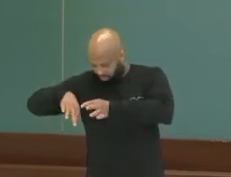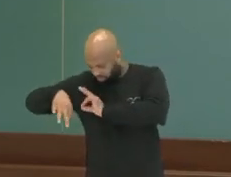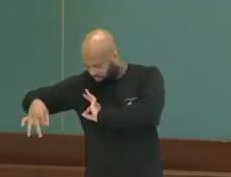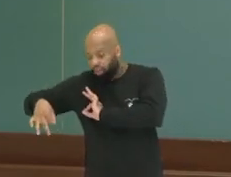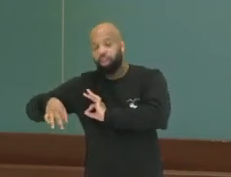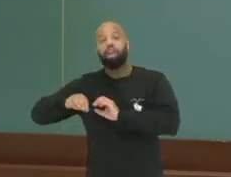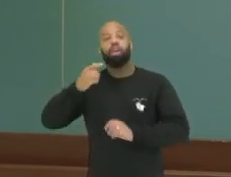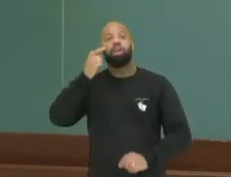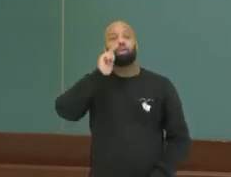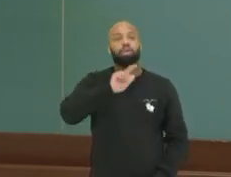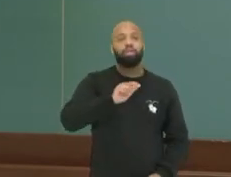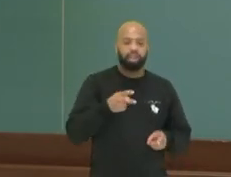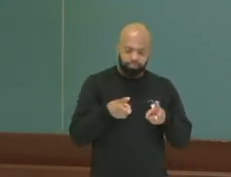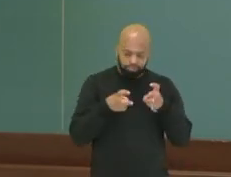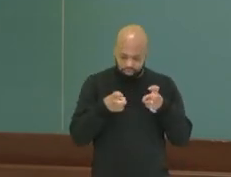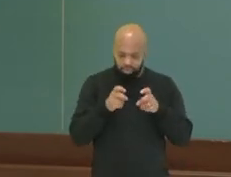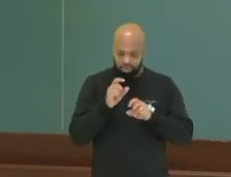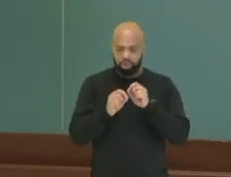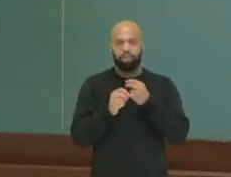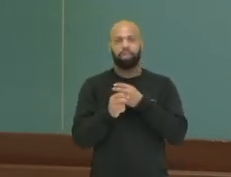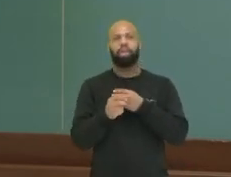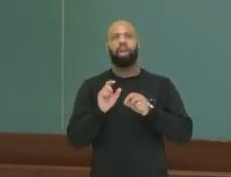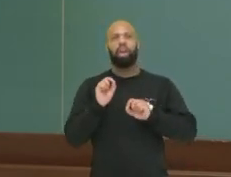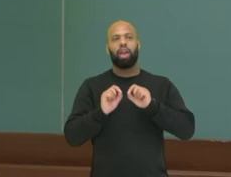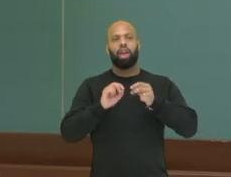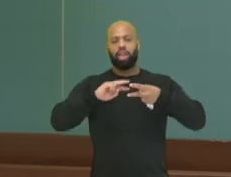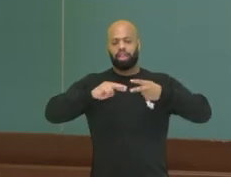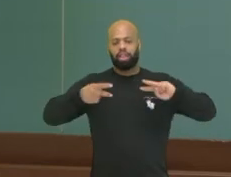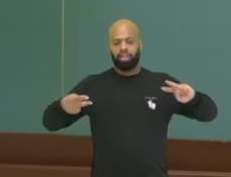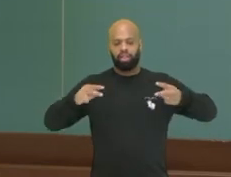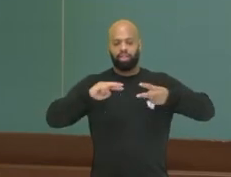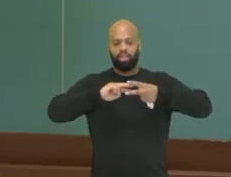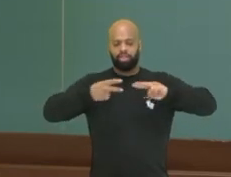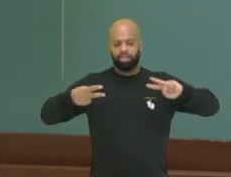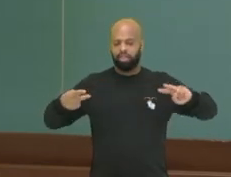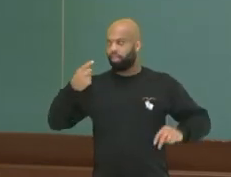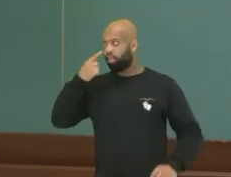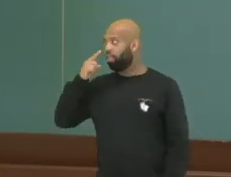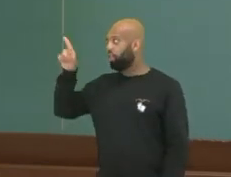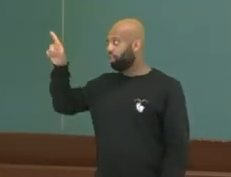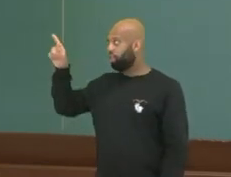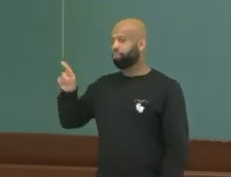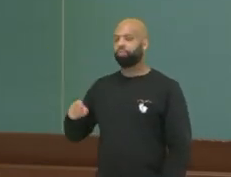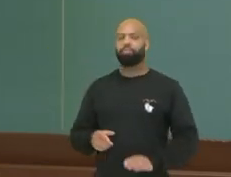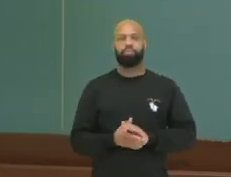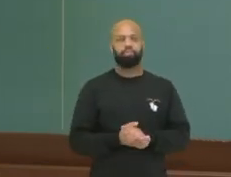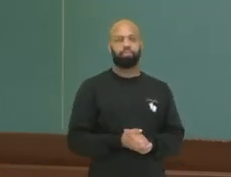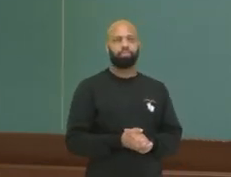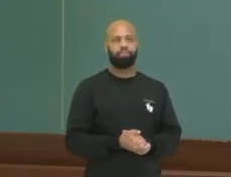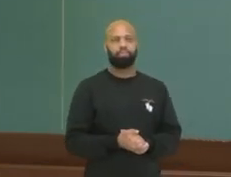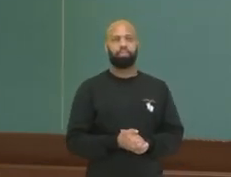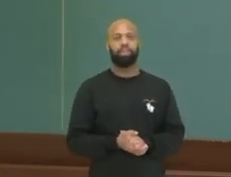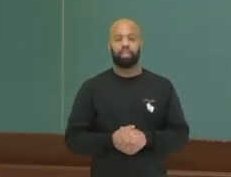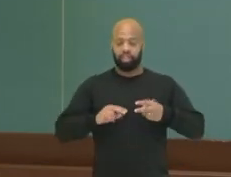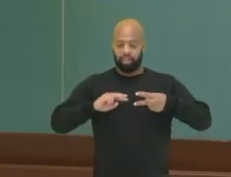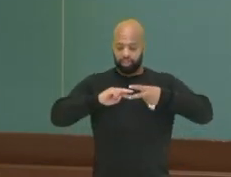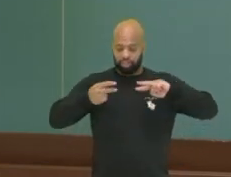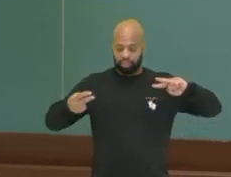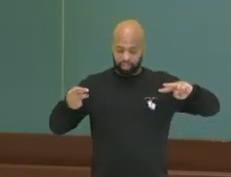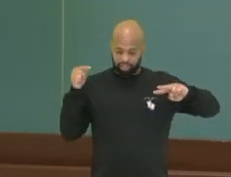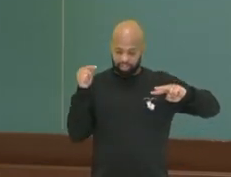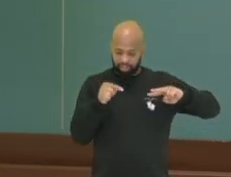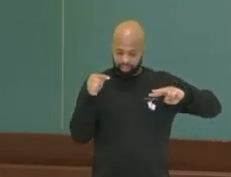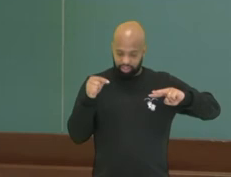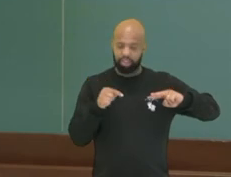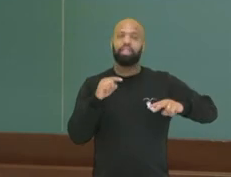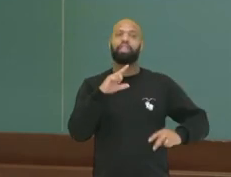nós conseguiríamos enxergar, então, essa estrutura aqui, DNA. E é neste DNA